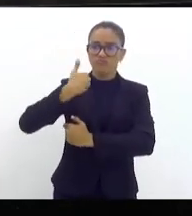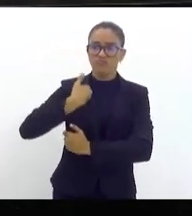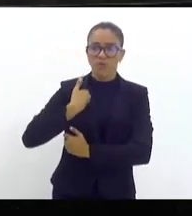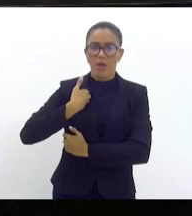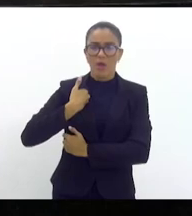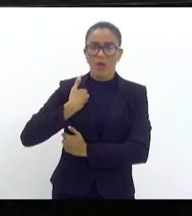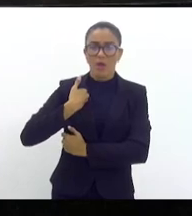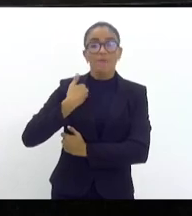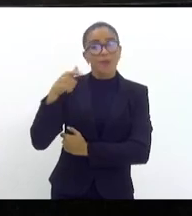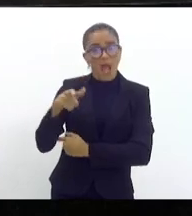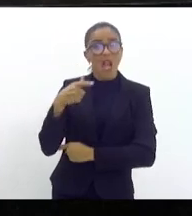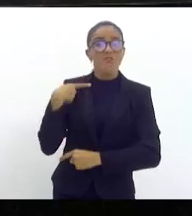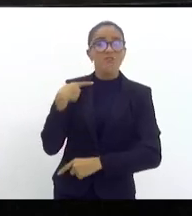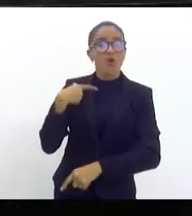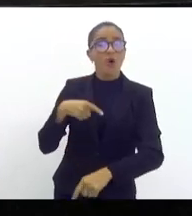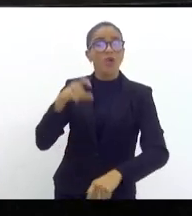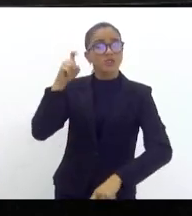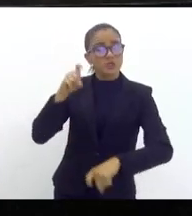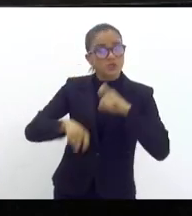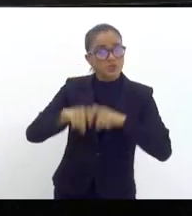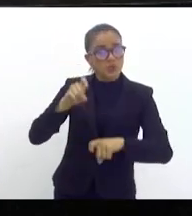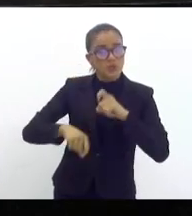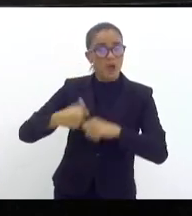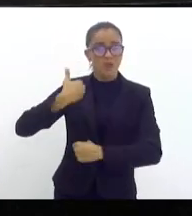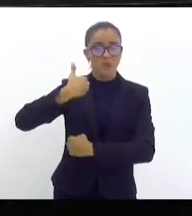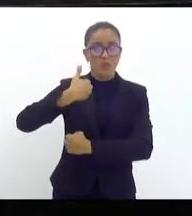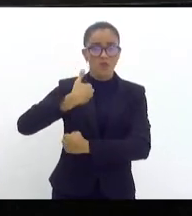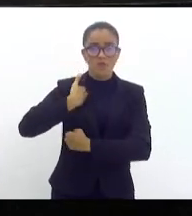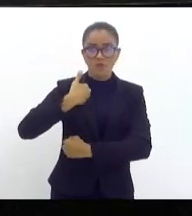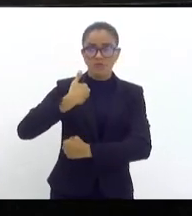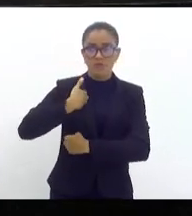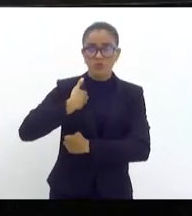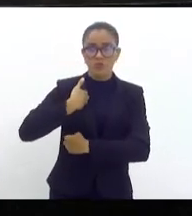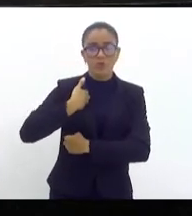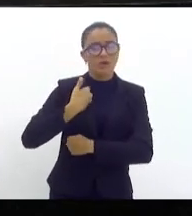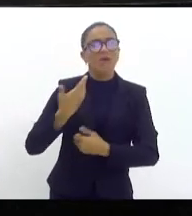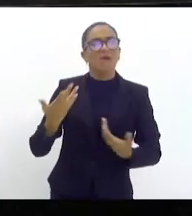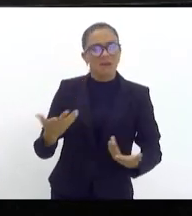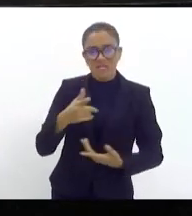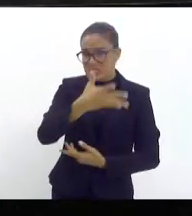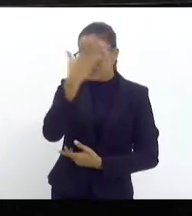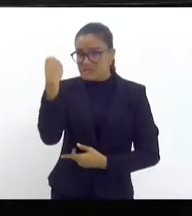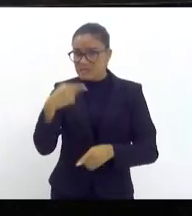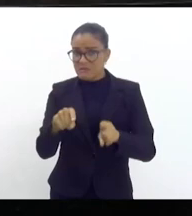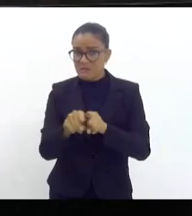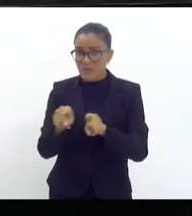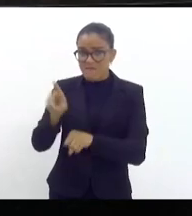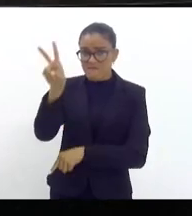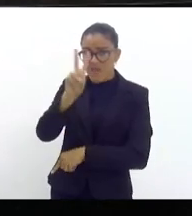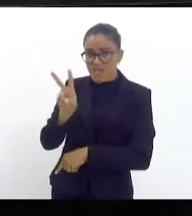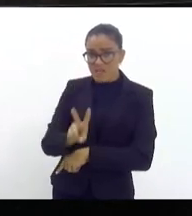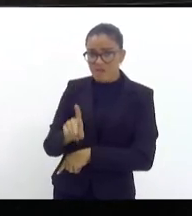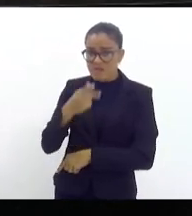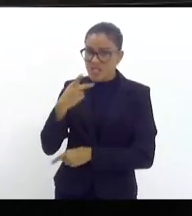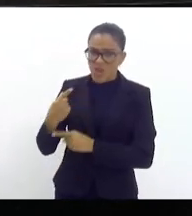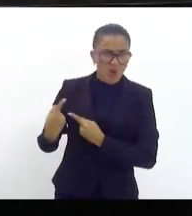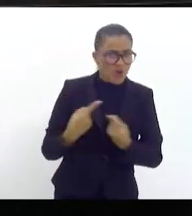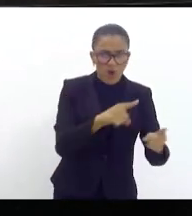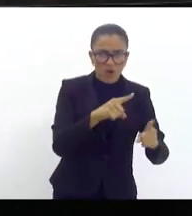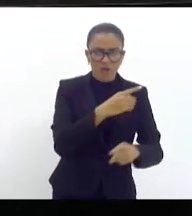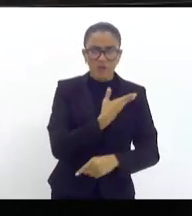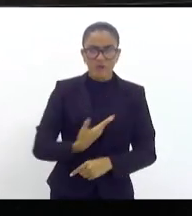porrada, não. Ele foi estuprado por um fuzil. Sem esquecer também que, se na Venezuela você se opõe ao governo,